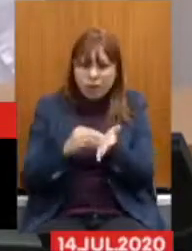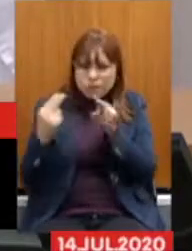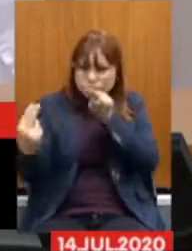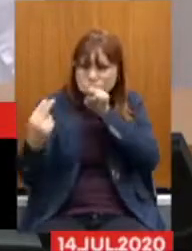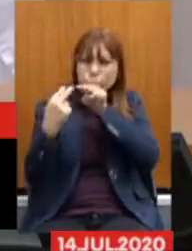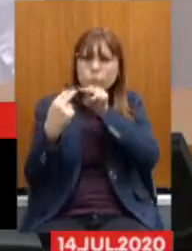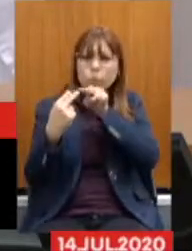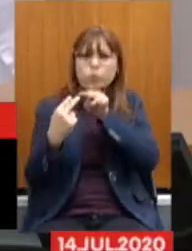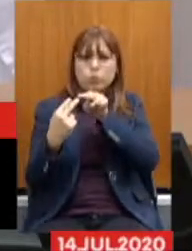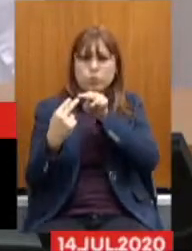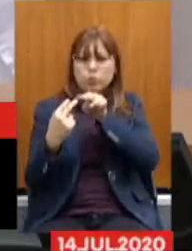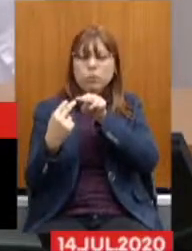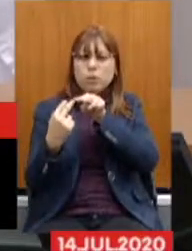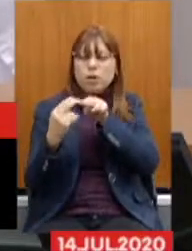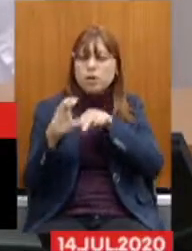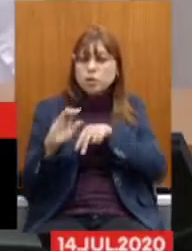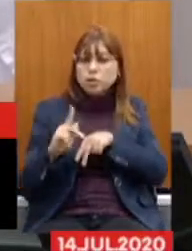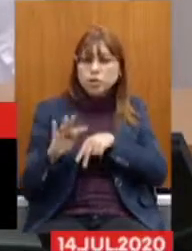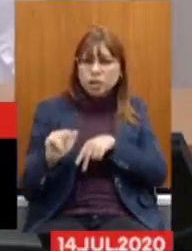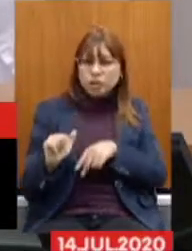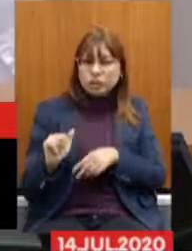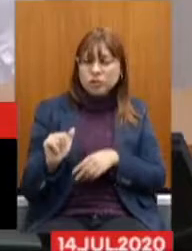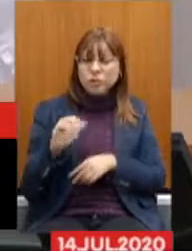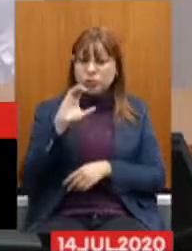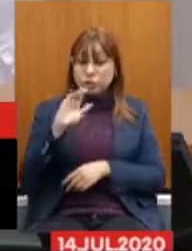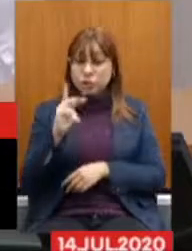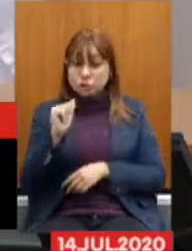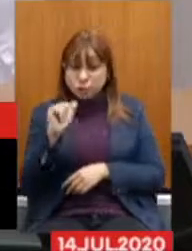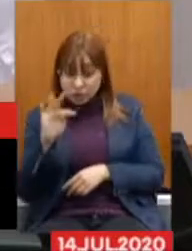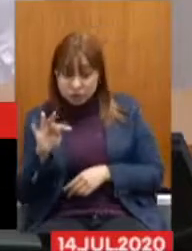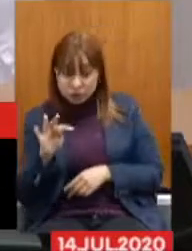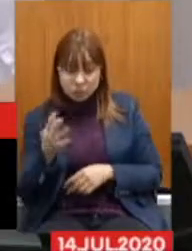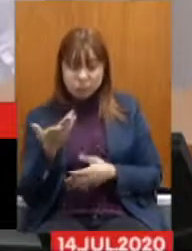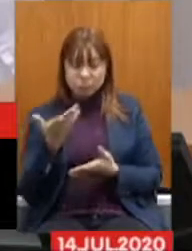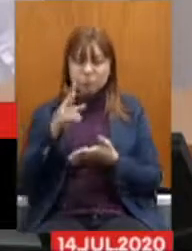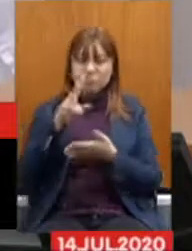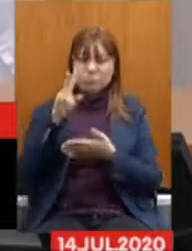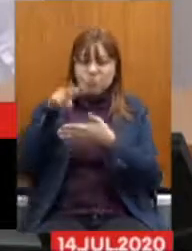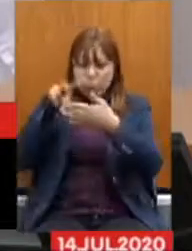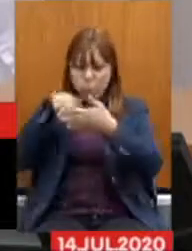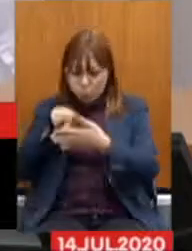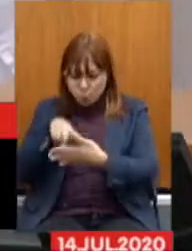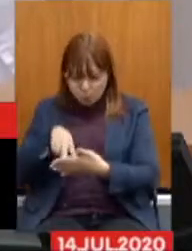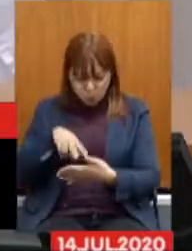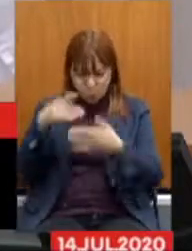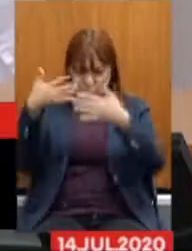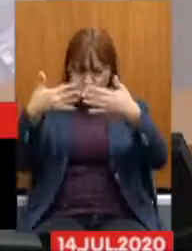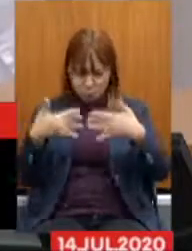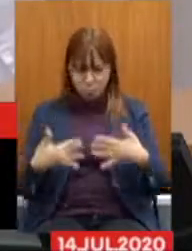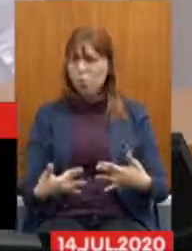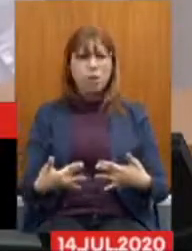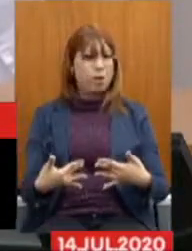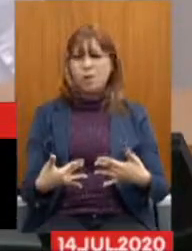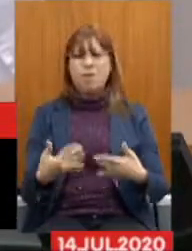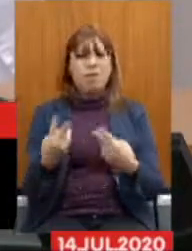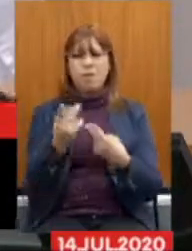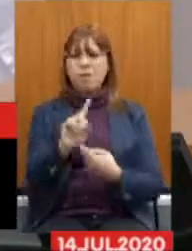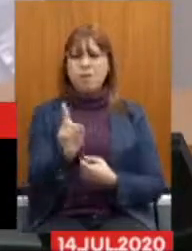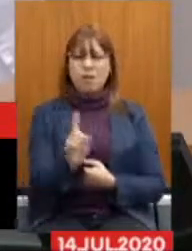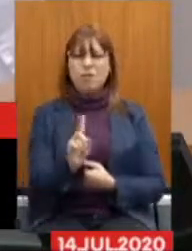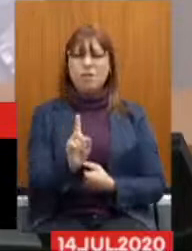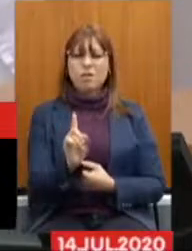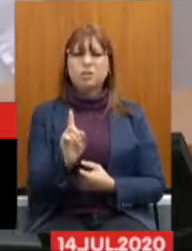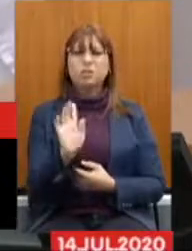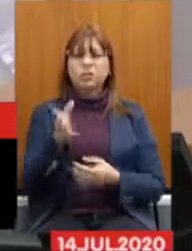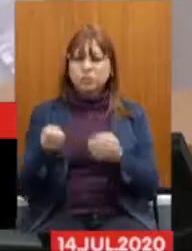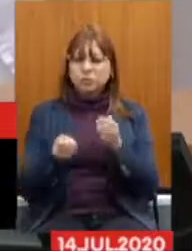outro não Lá no chat Não dá para você sentar Como a gente sempre fez Várias vezes Com o Panreto Estou vendo ali Geraldo Abadia Moísa A gente fez várias